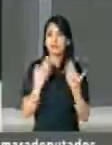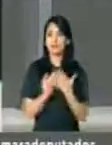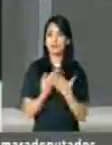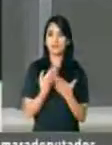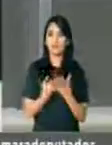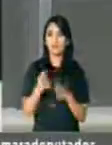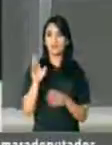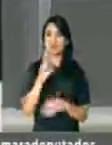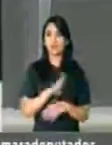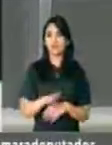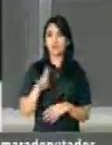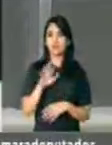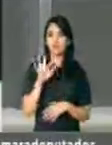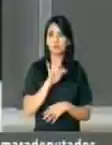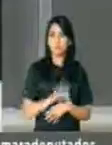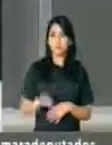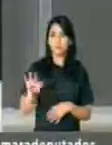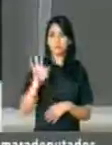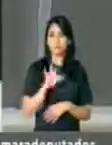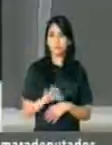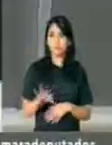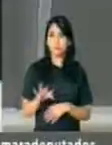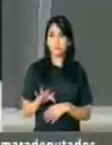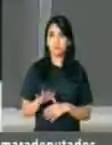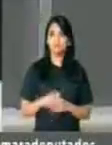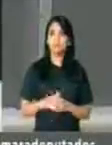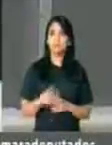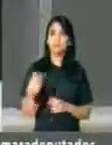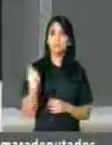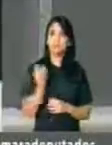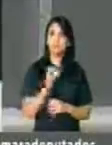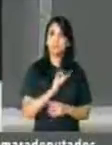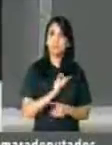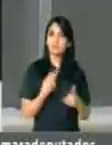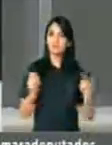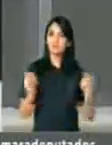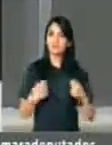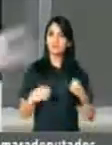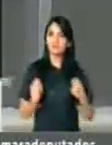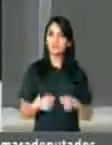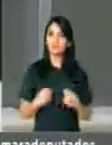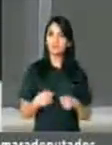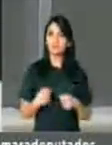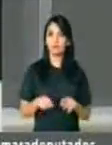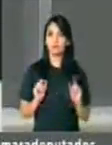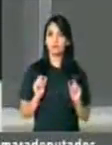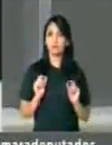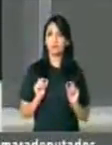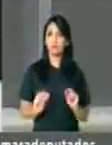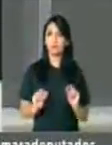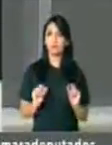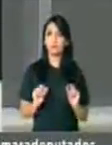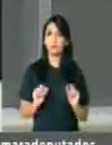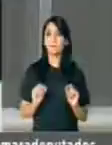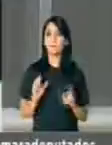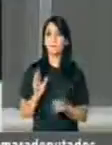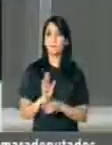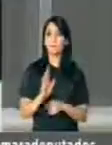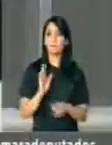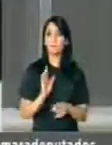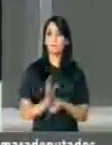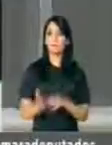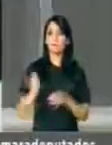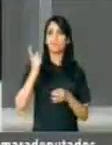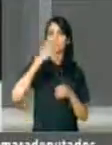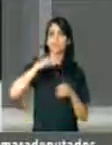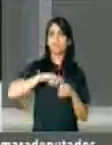universidades. Nós precisamos resgatar, e aí não resgataram, filosofia,